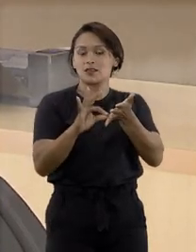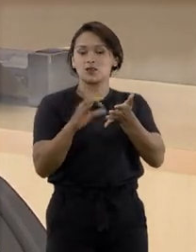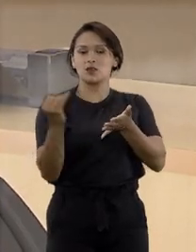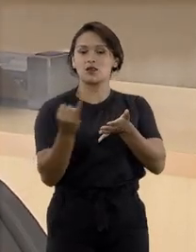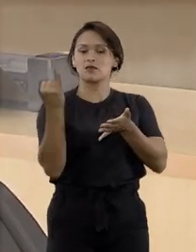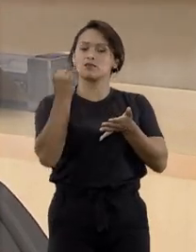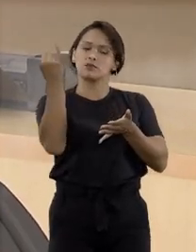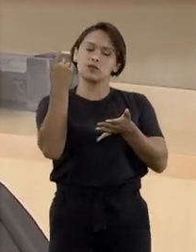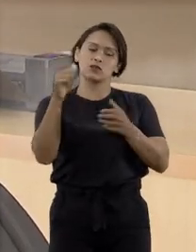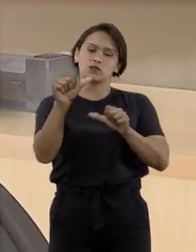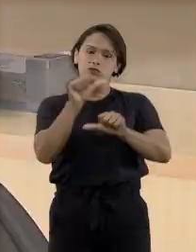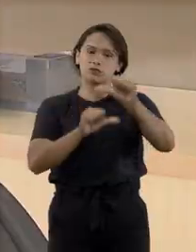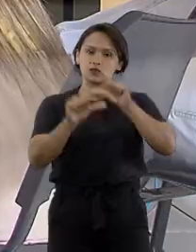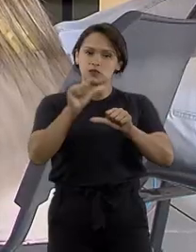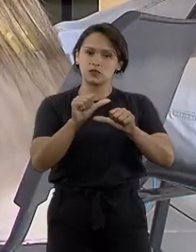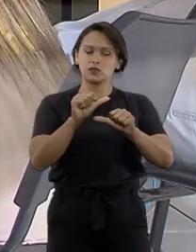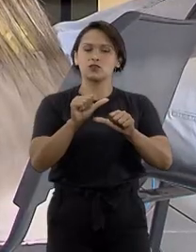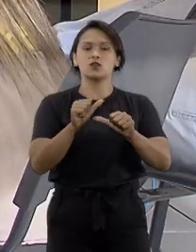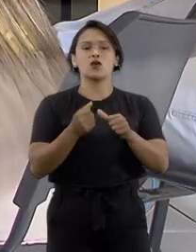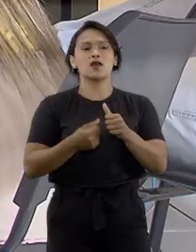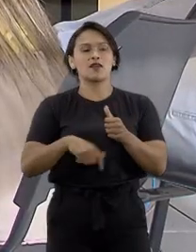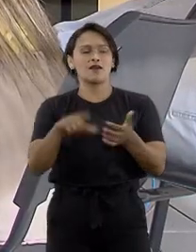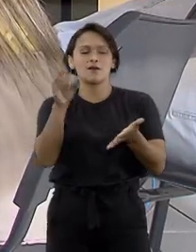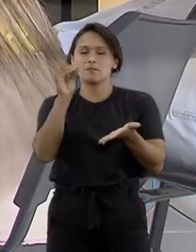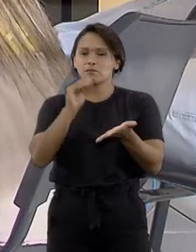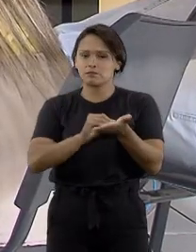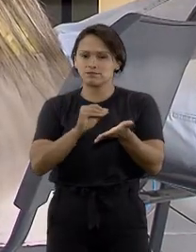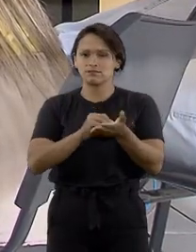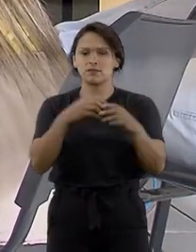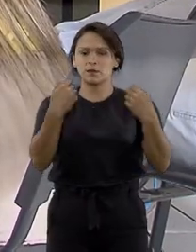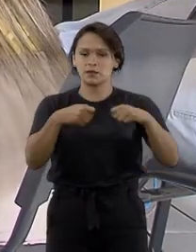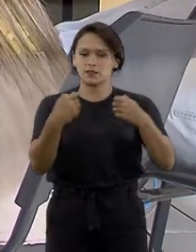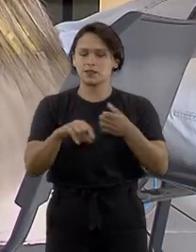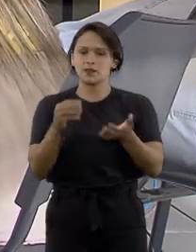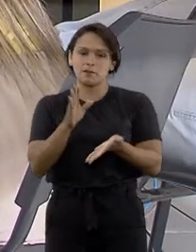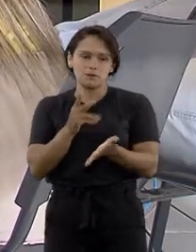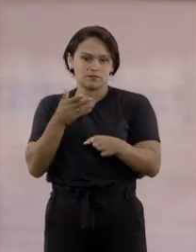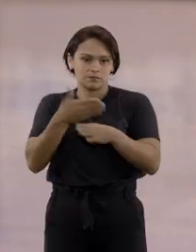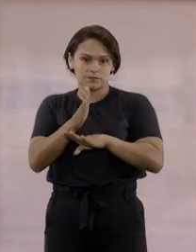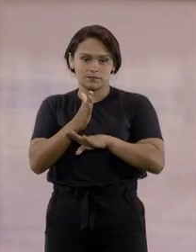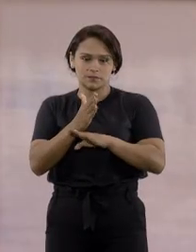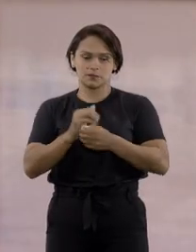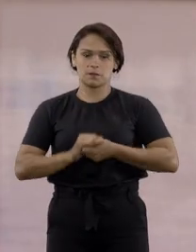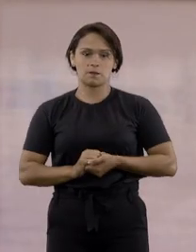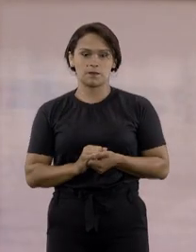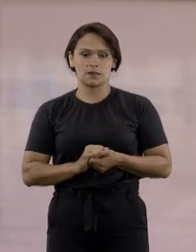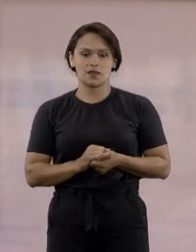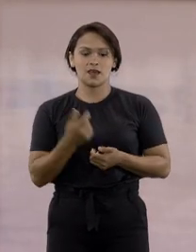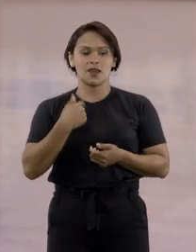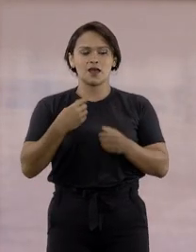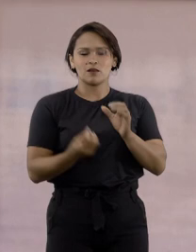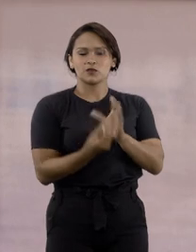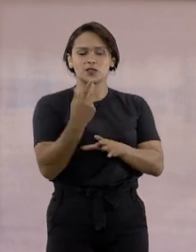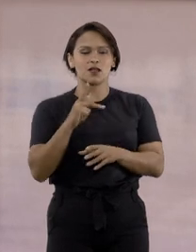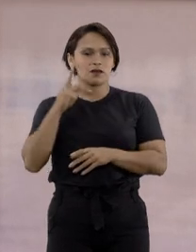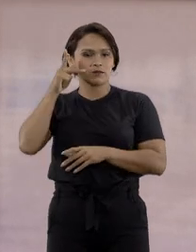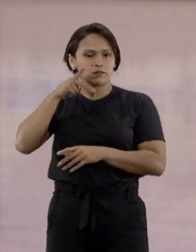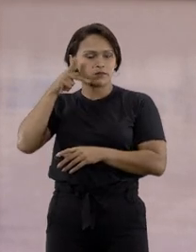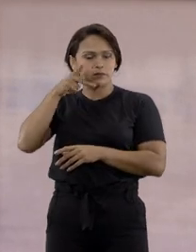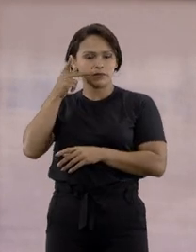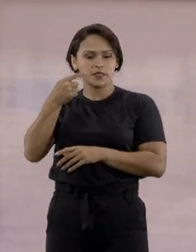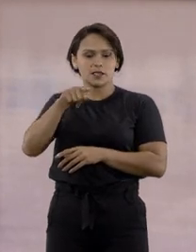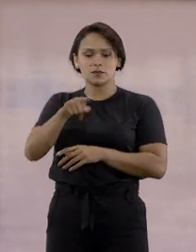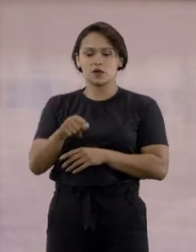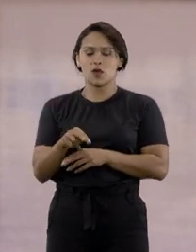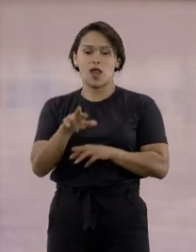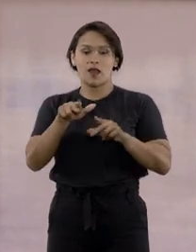tabelião ou do substituto legal é indispensável para assegurar a validade do testamento. O caso teve origem na Paraíba, quando a irmã